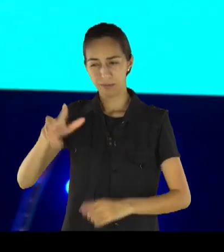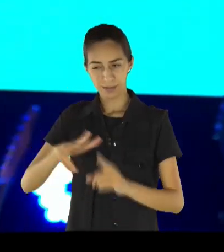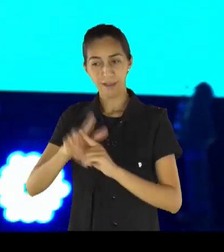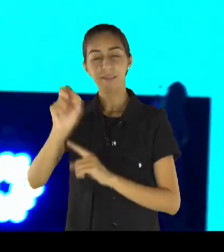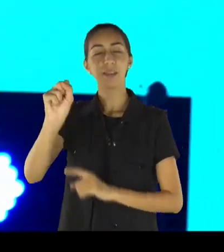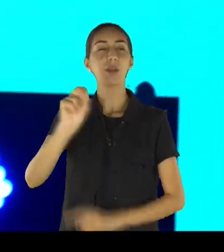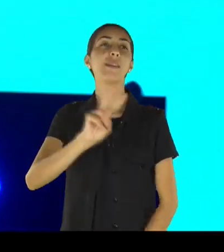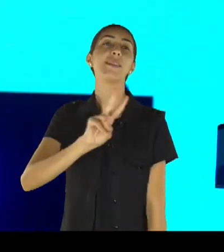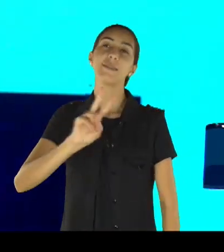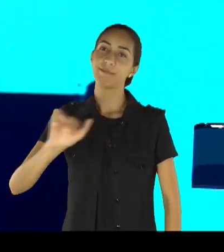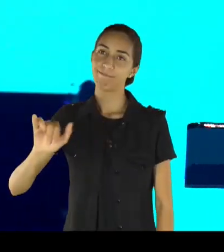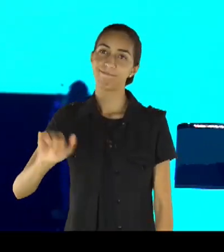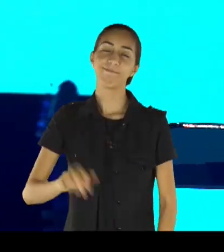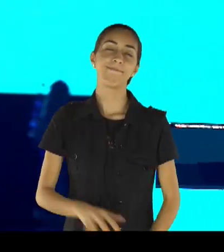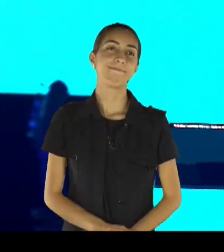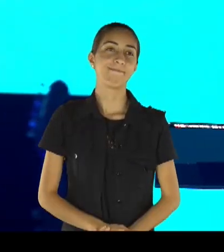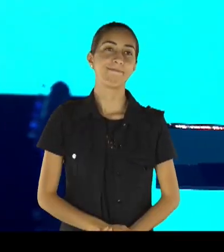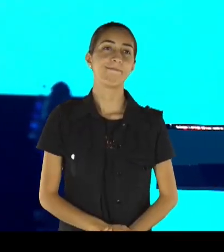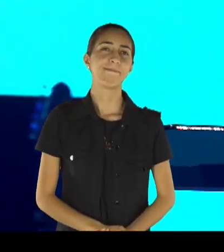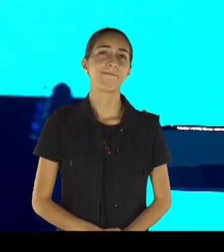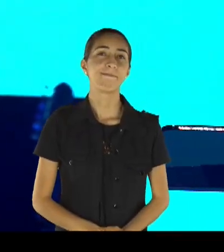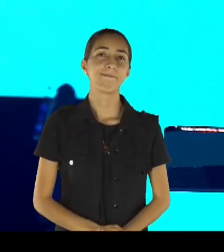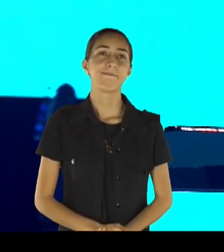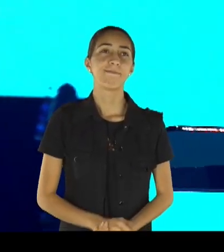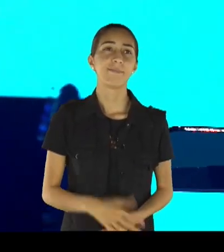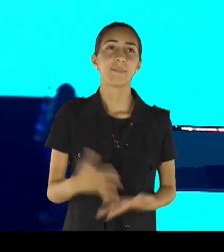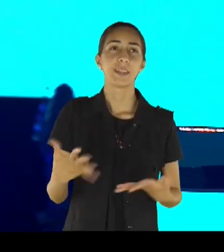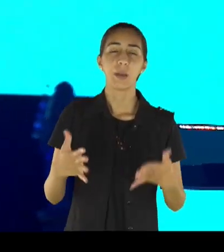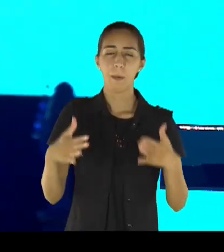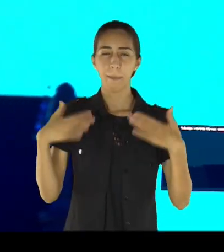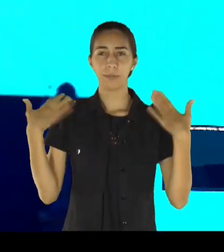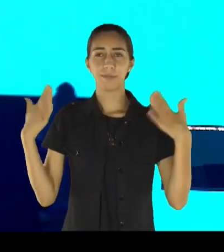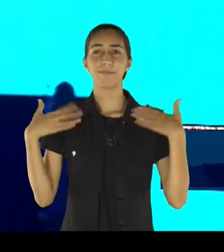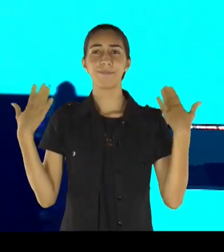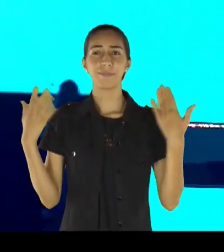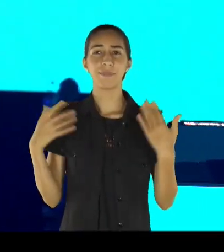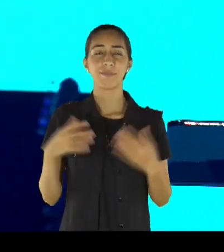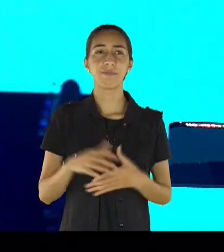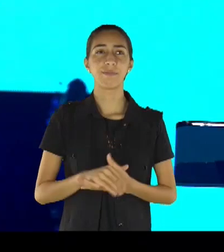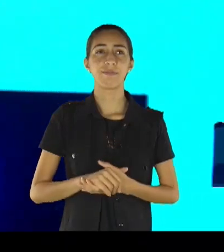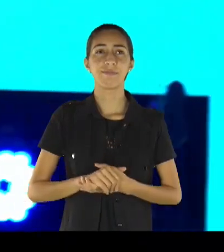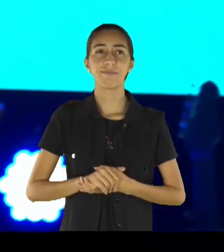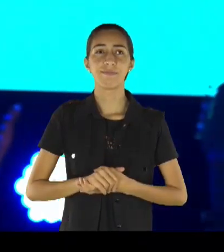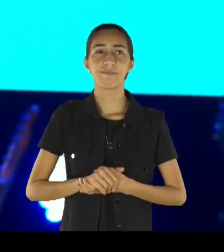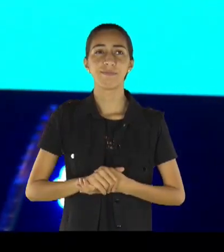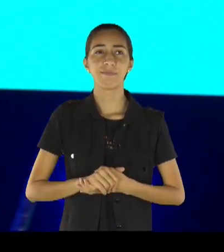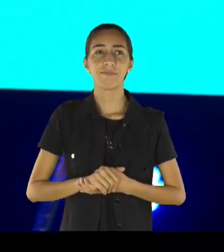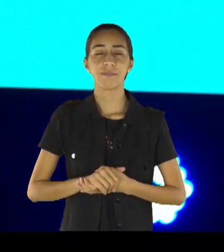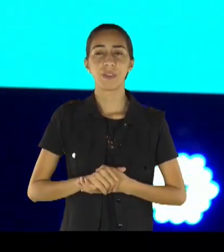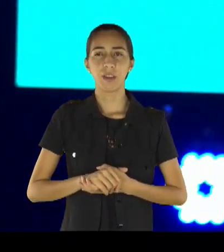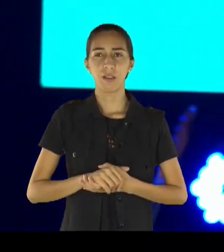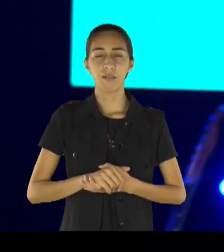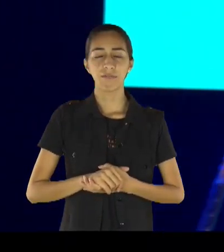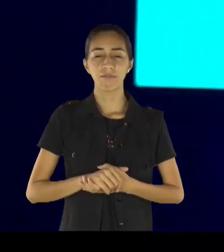ânimo, tem bom ânimo, não sai daqui desanimado, quais os projetos, que você tem,